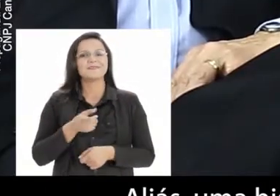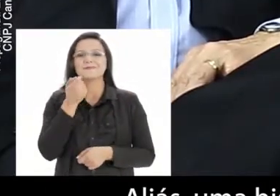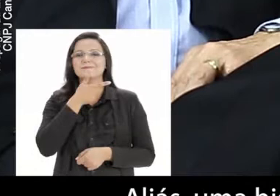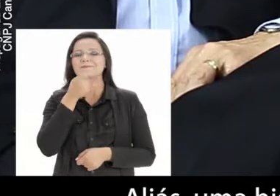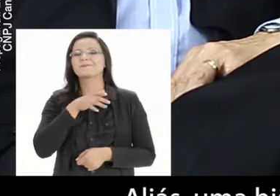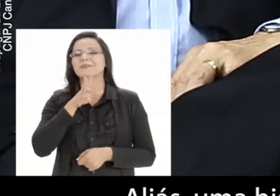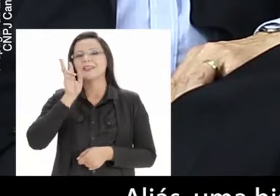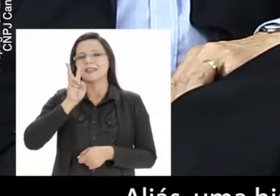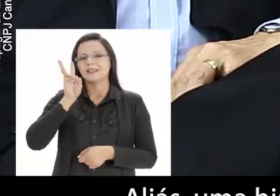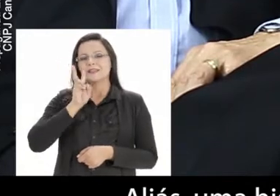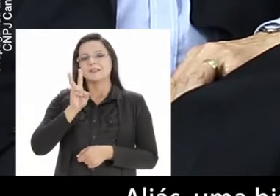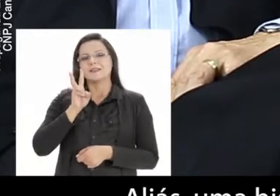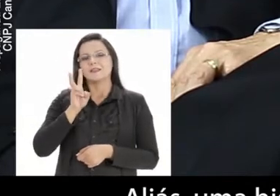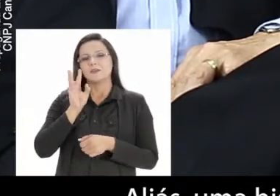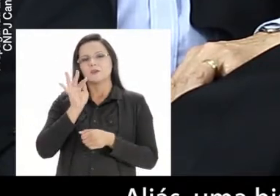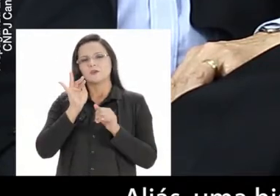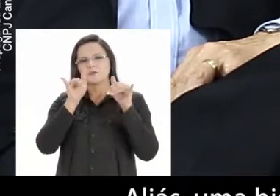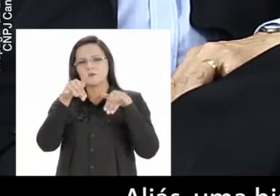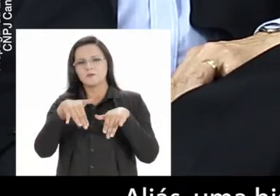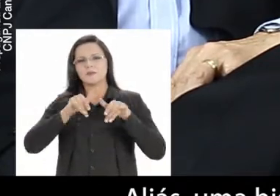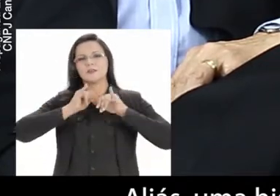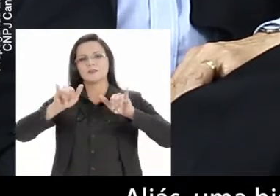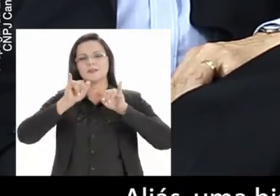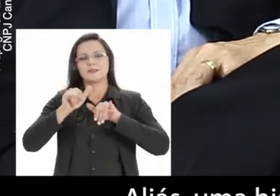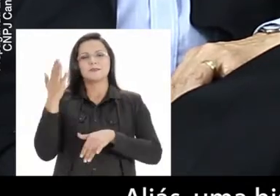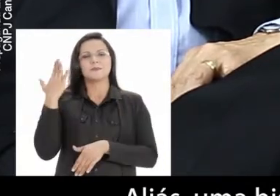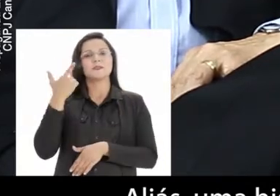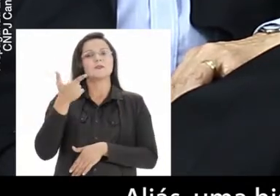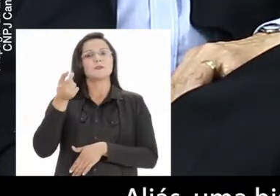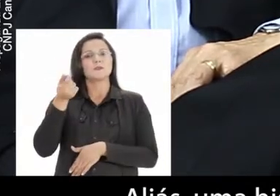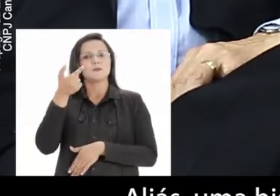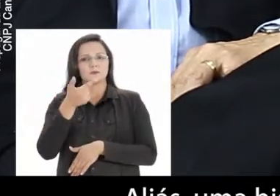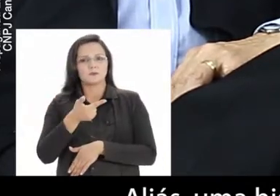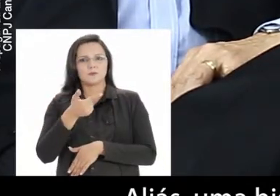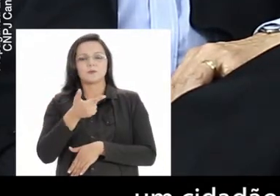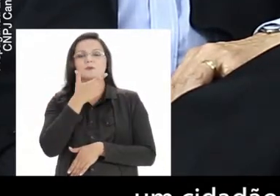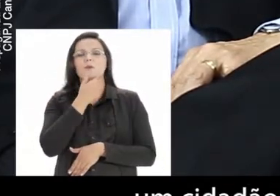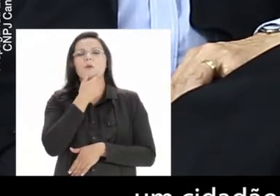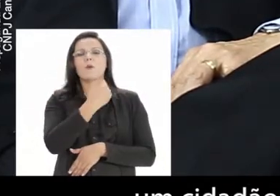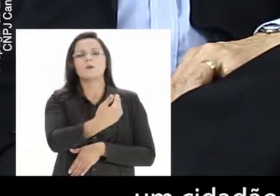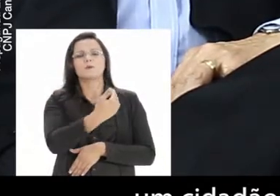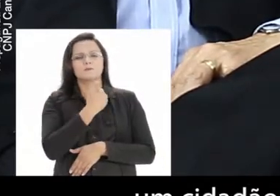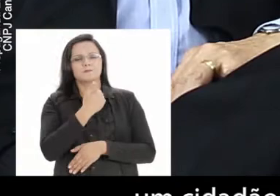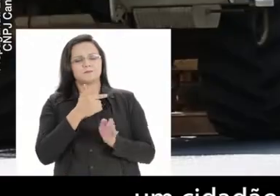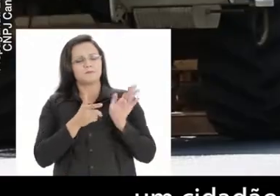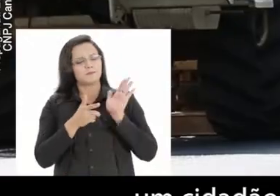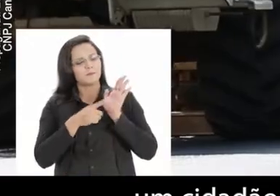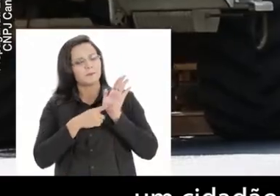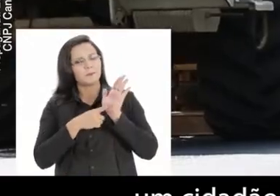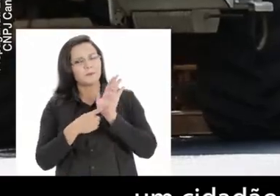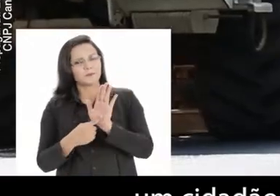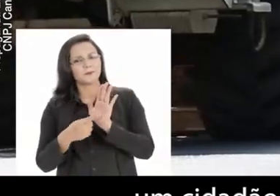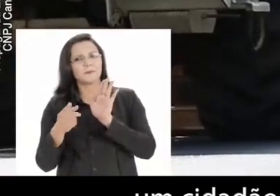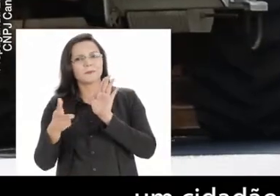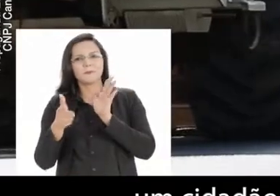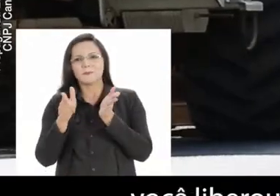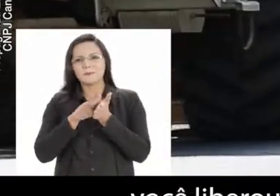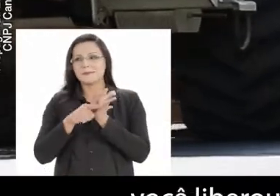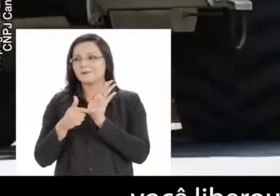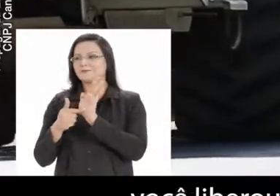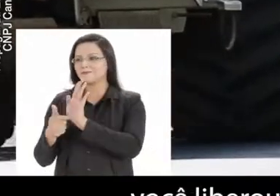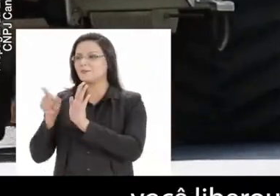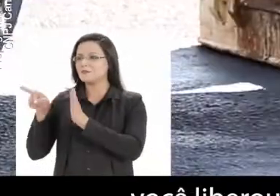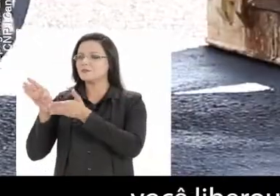engraçada. No final da campanha de 2002, um cidadão me trouxe lá, aqueles estudos que eu lhe levei, se